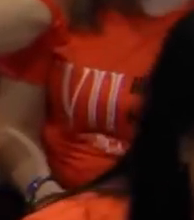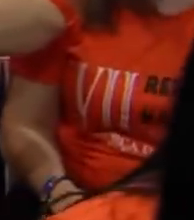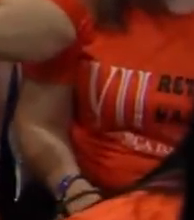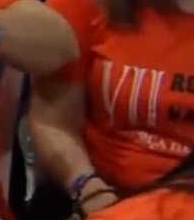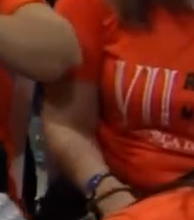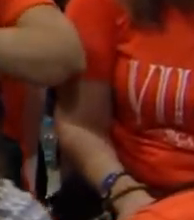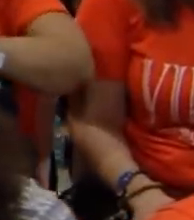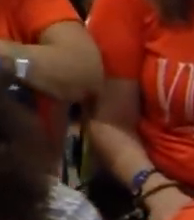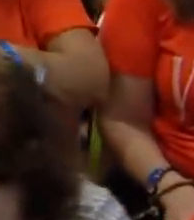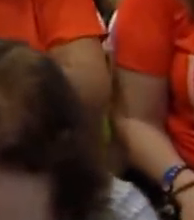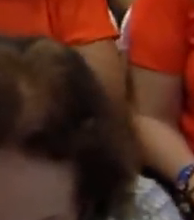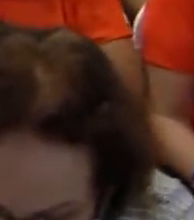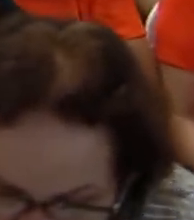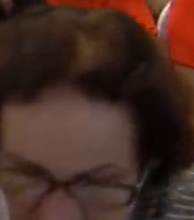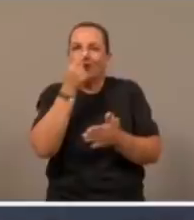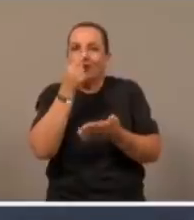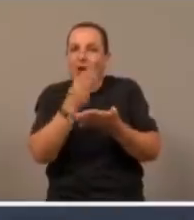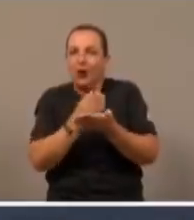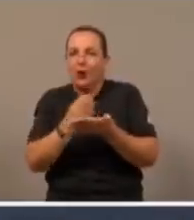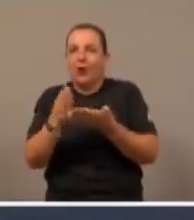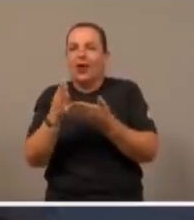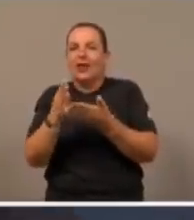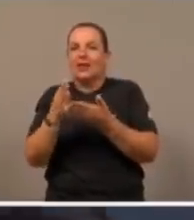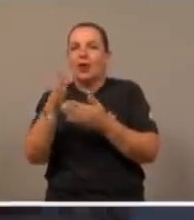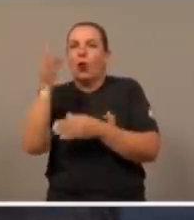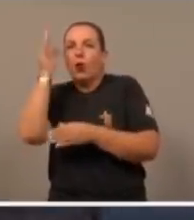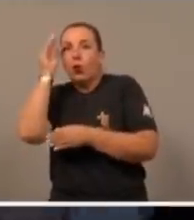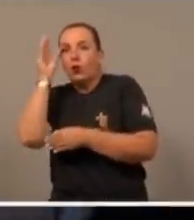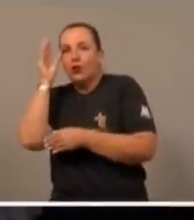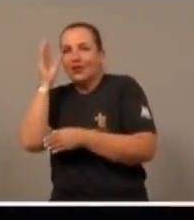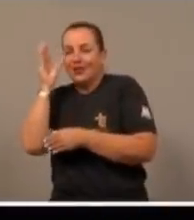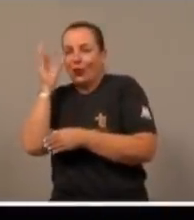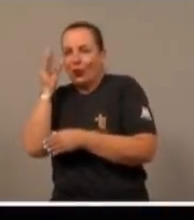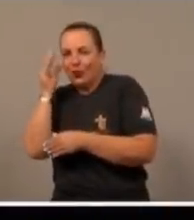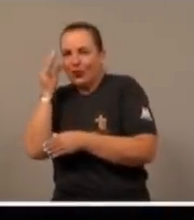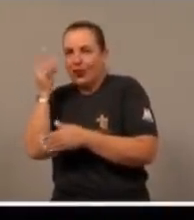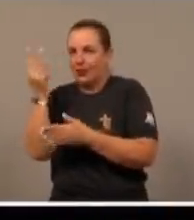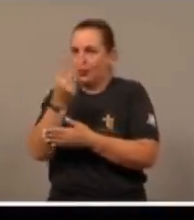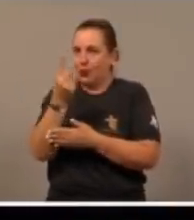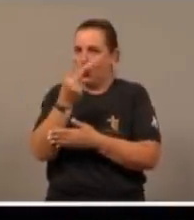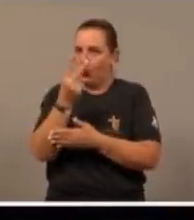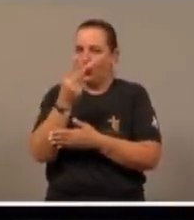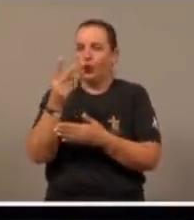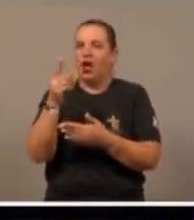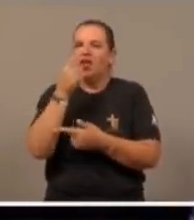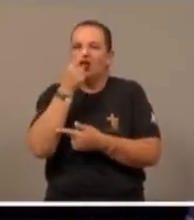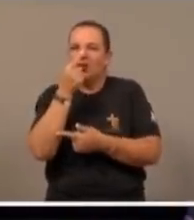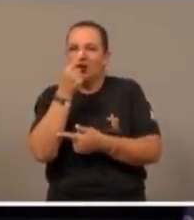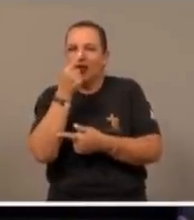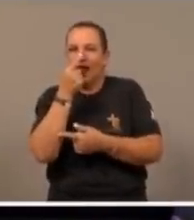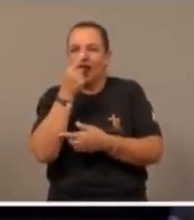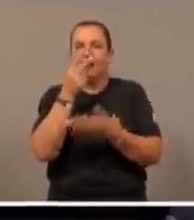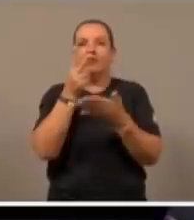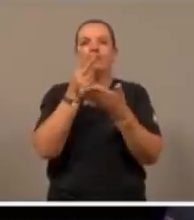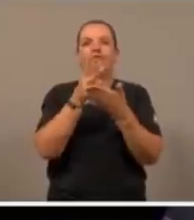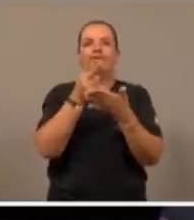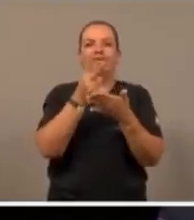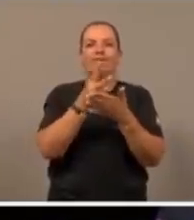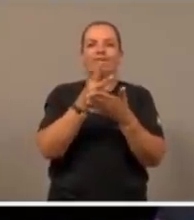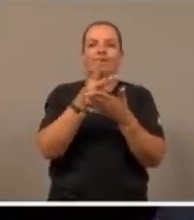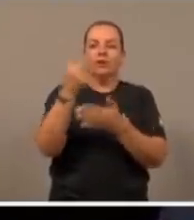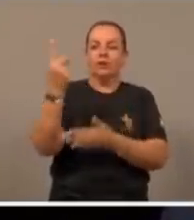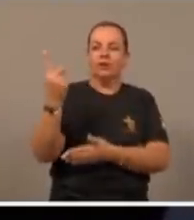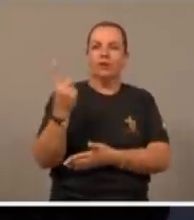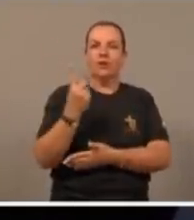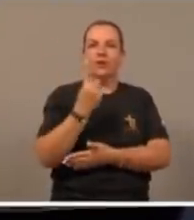Primeiro, a intimidade começa por uma curiosidade, segundo, a intimidade, vem